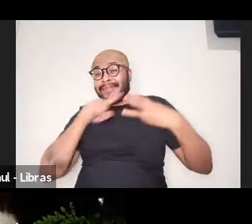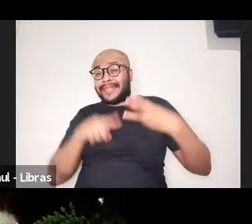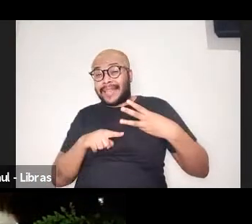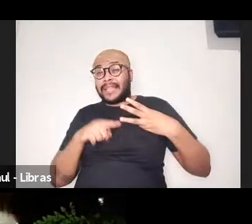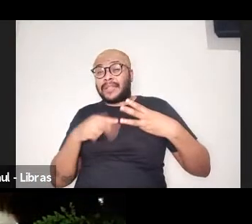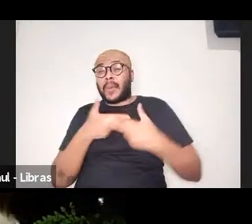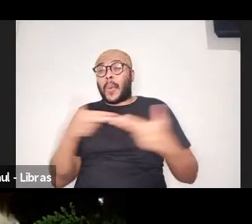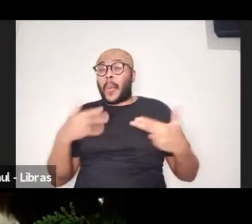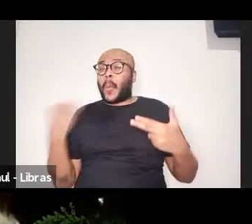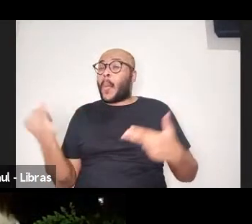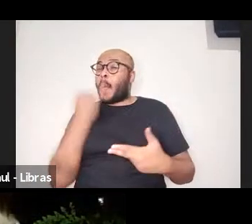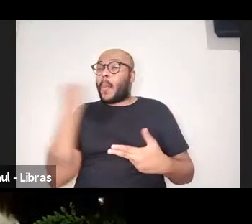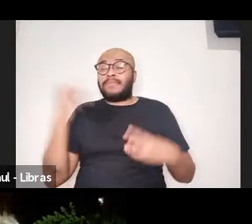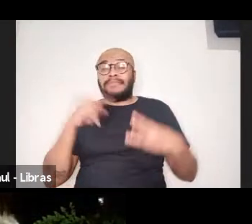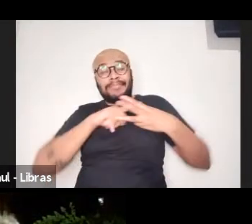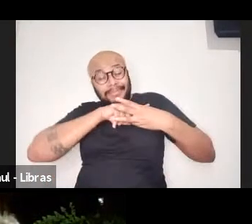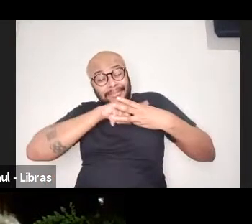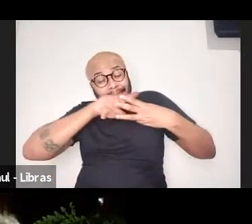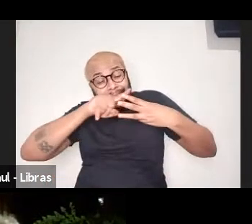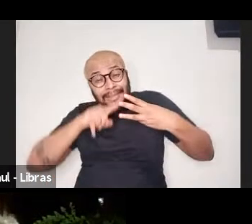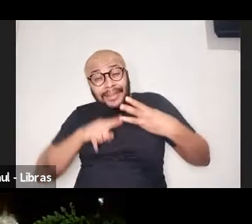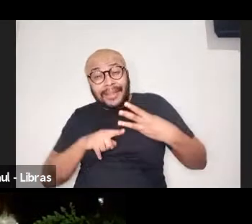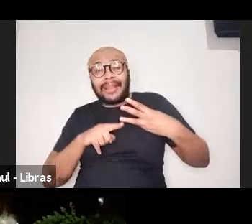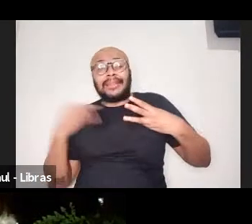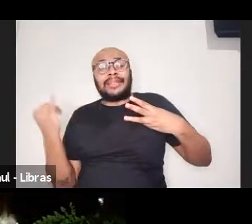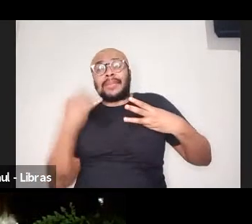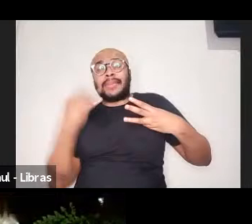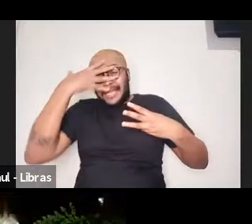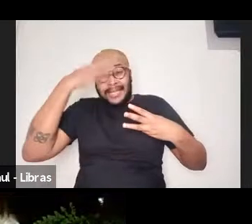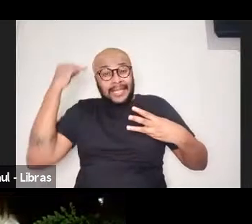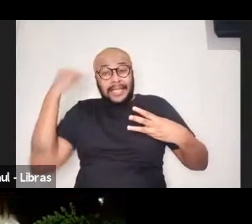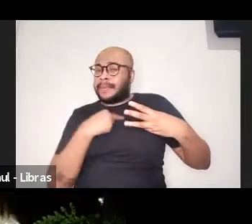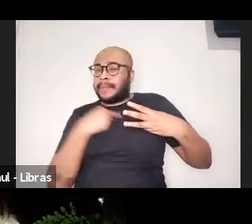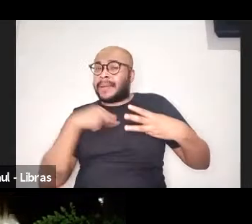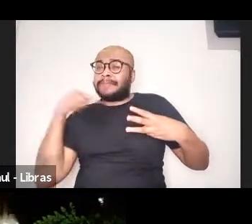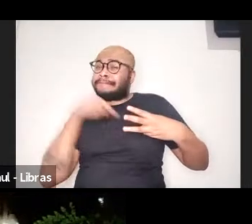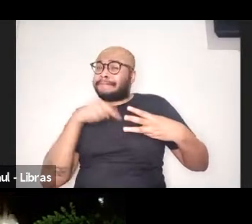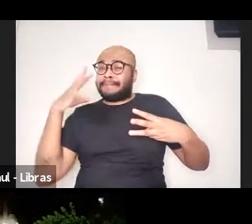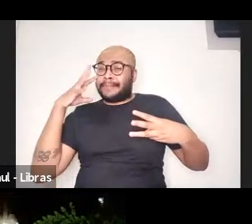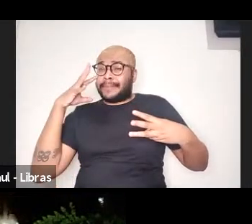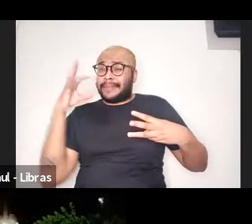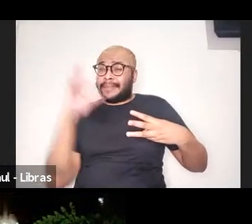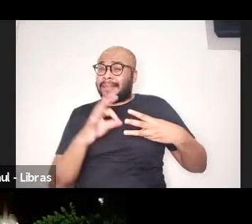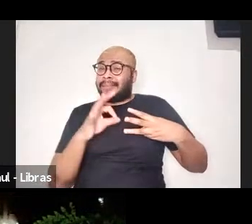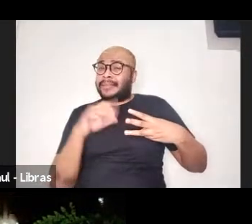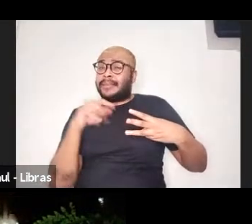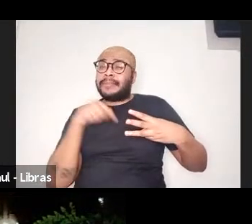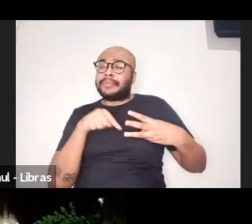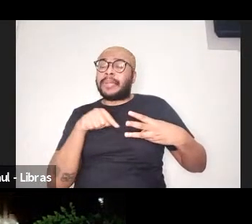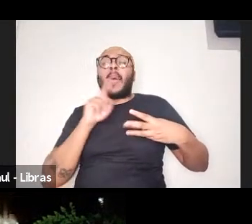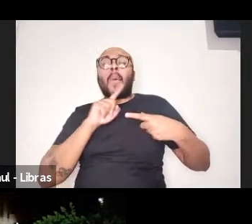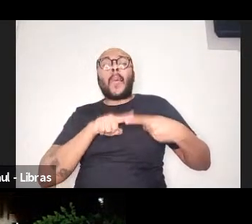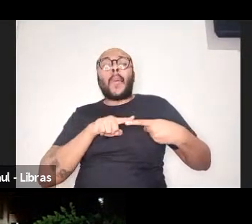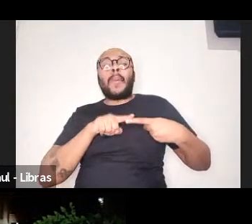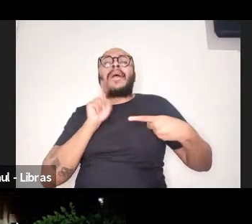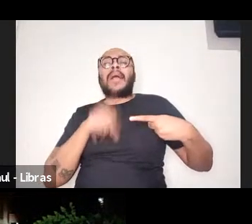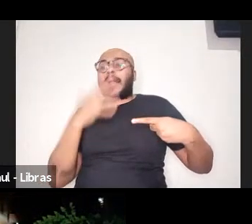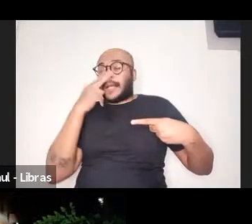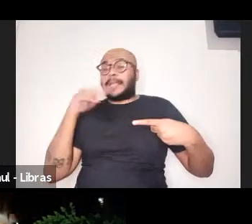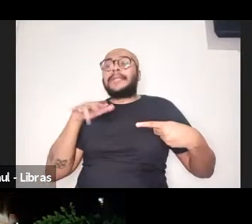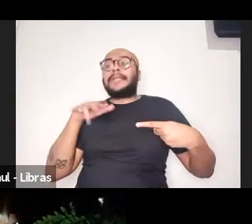podem ser esquecidas, essas três dimensões. uma dimensão que eu diria mais